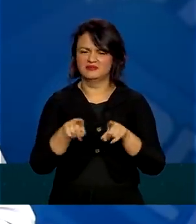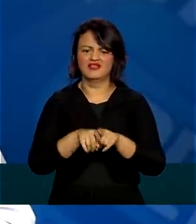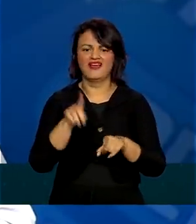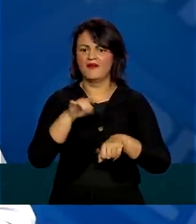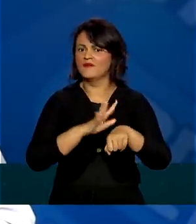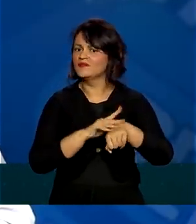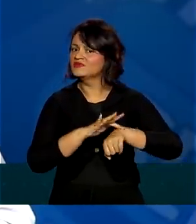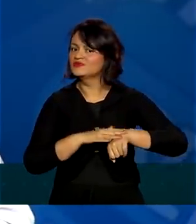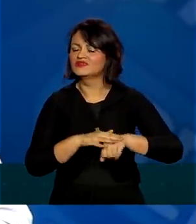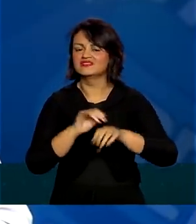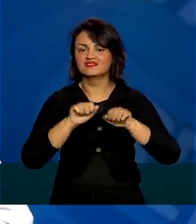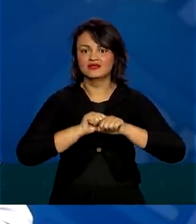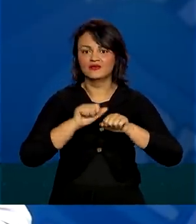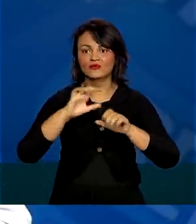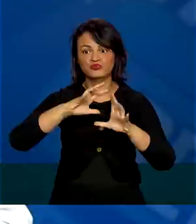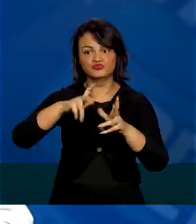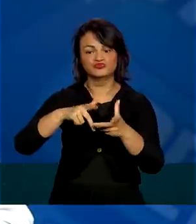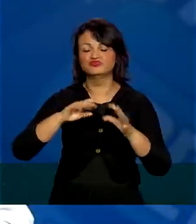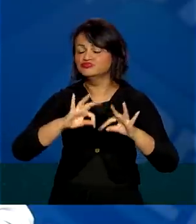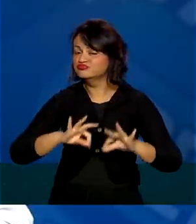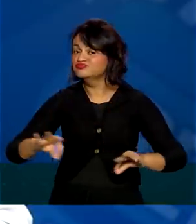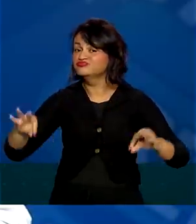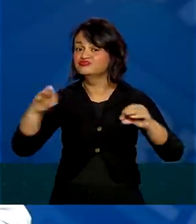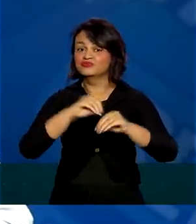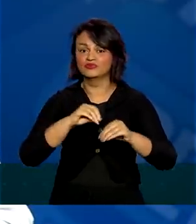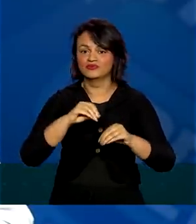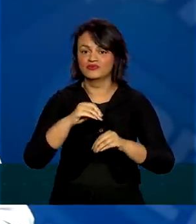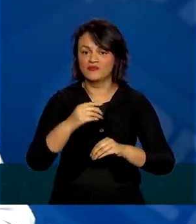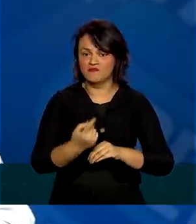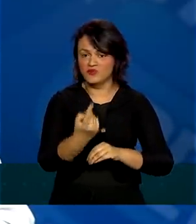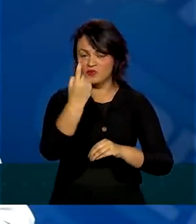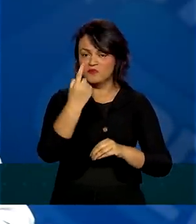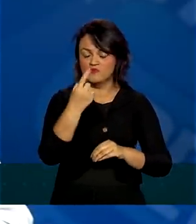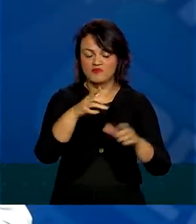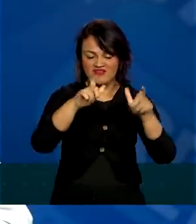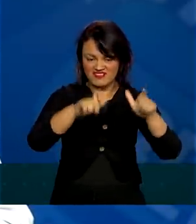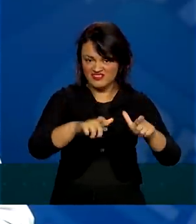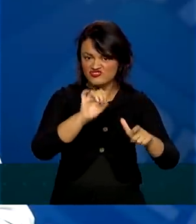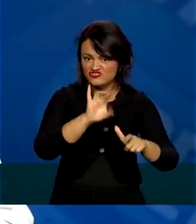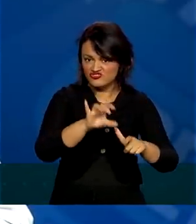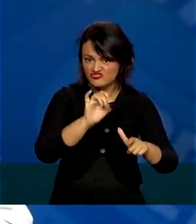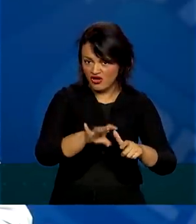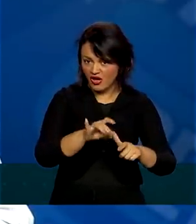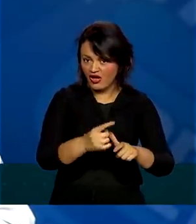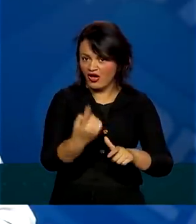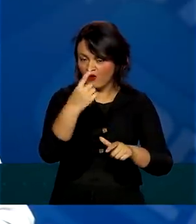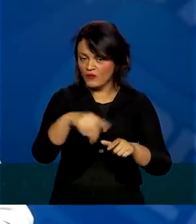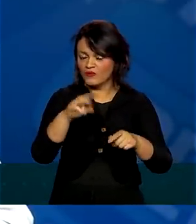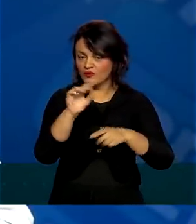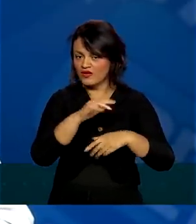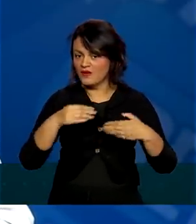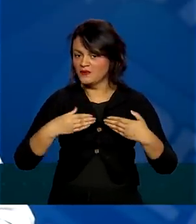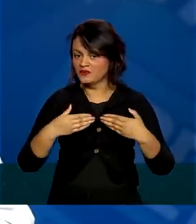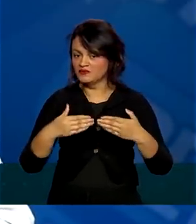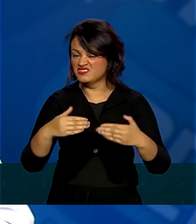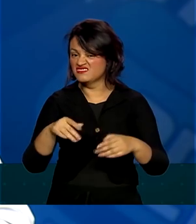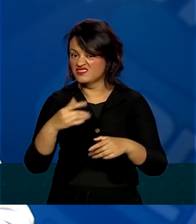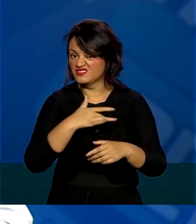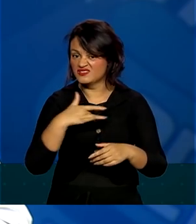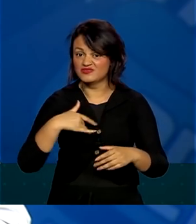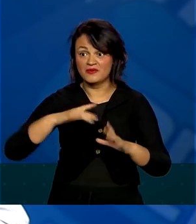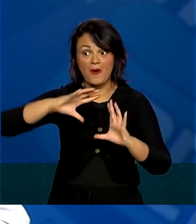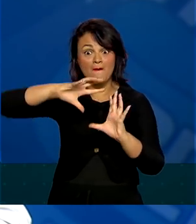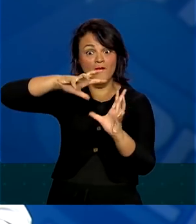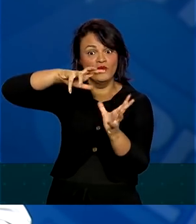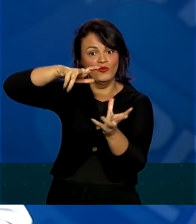doença que está fazendo o mundo inteiro. Não é uma coisa localizada, não é uma questão do Ministério da Saúde. Isso é o